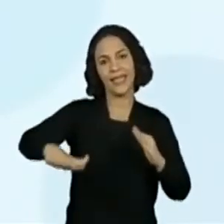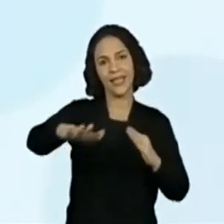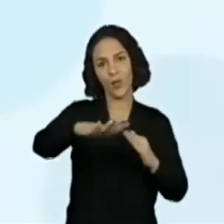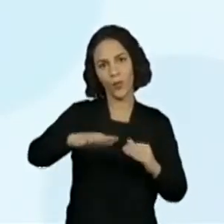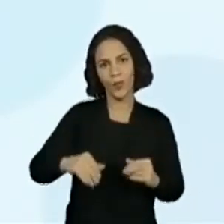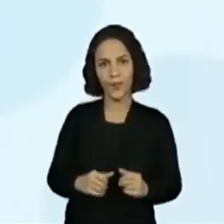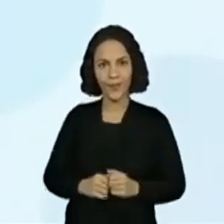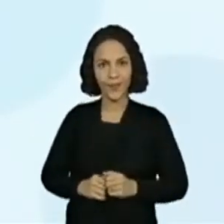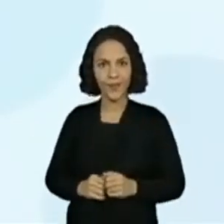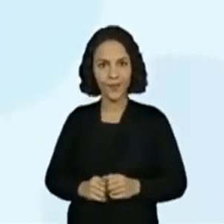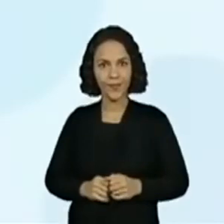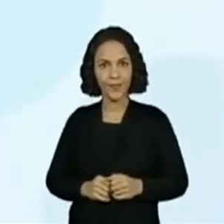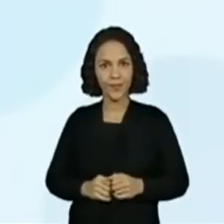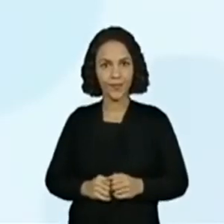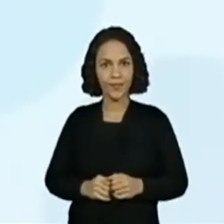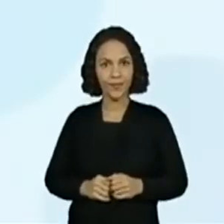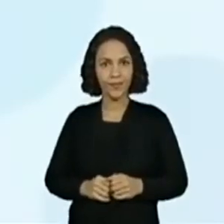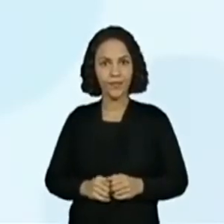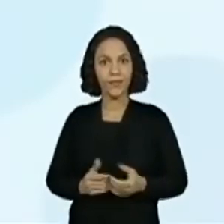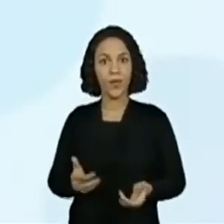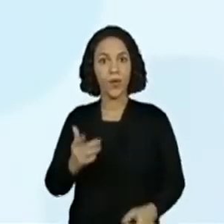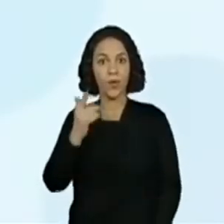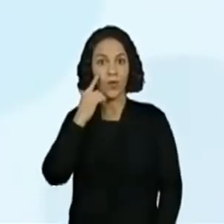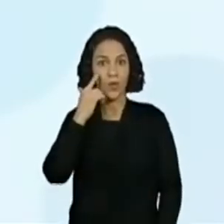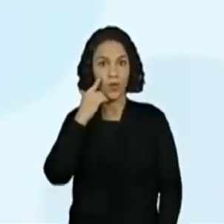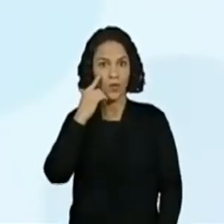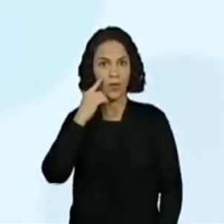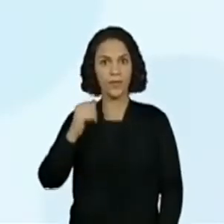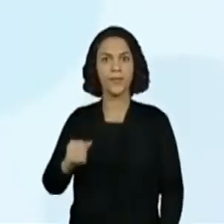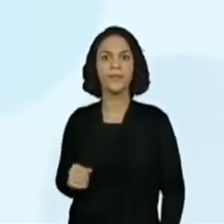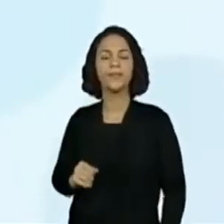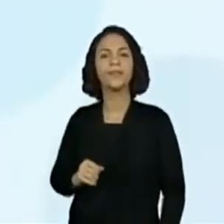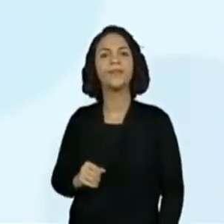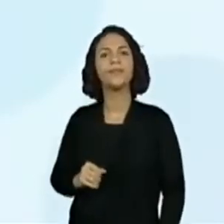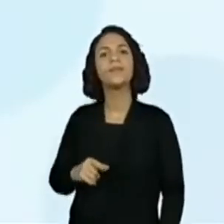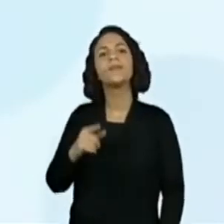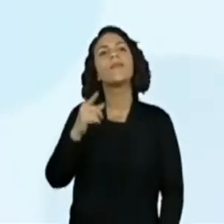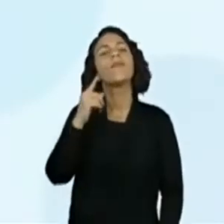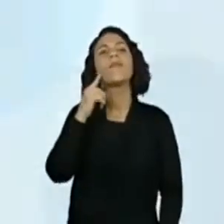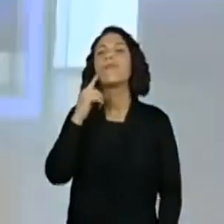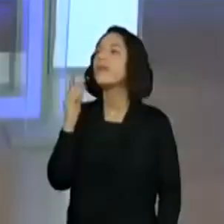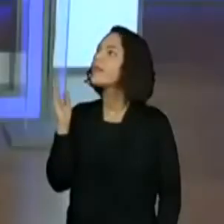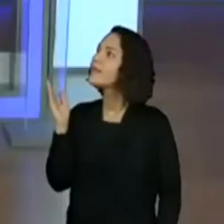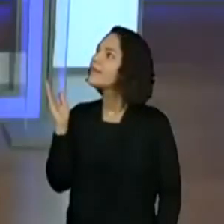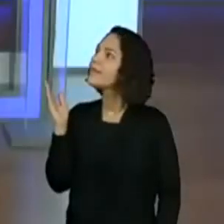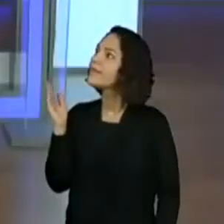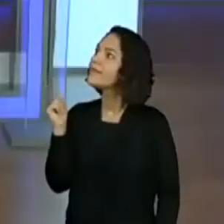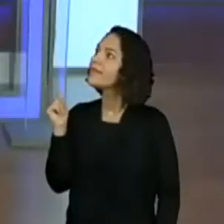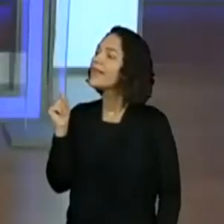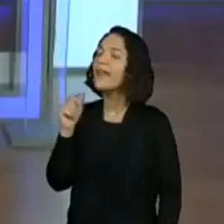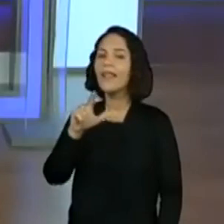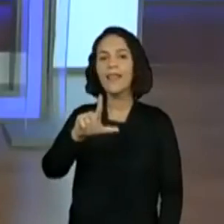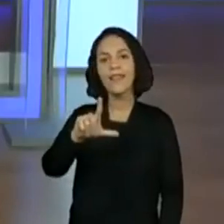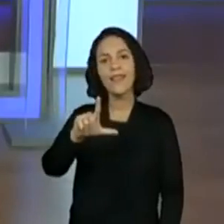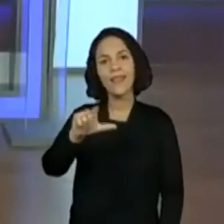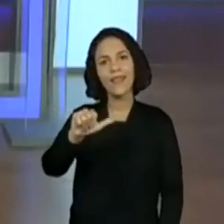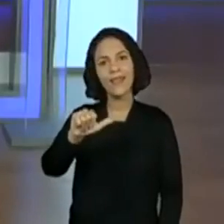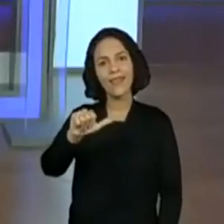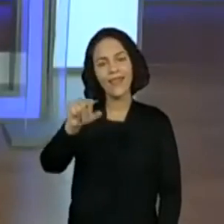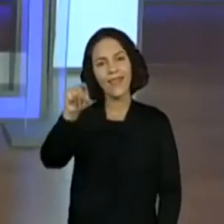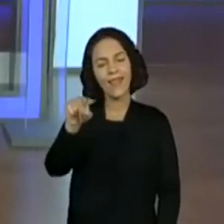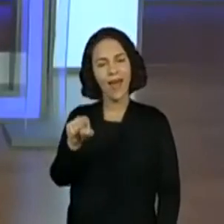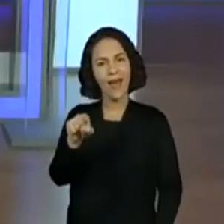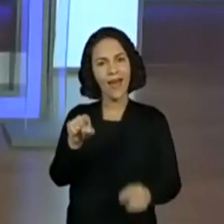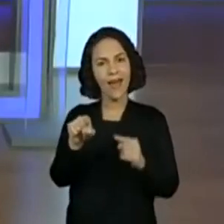vai ter... Lá. A gente podia pegar o Ana Paula. O Lá do Ana Paula. O Lá do Ana Paula